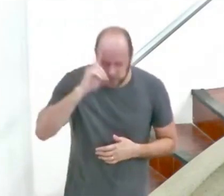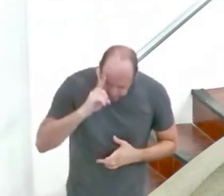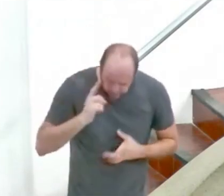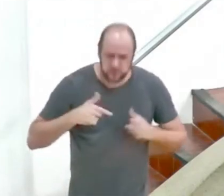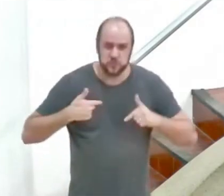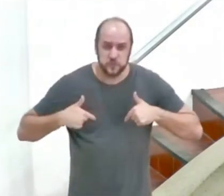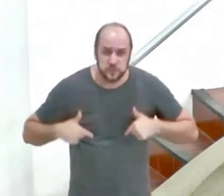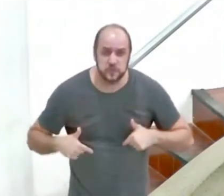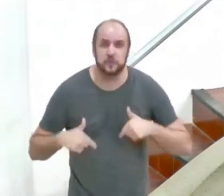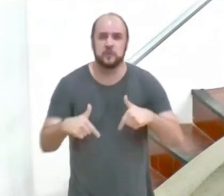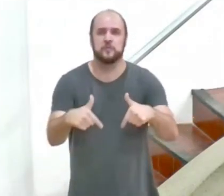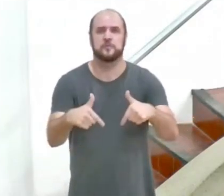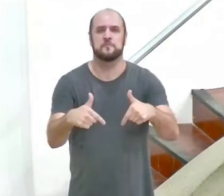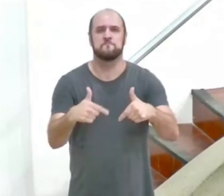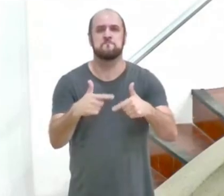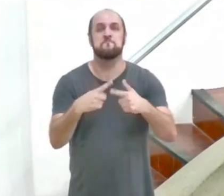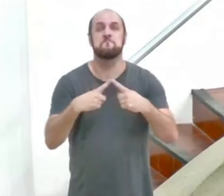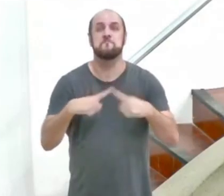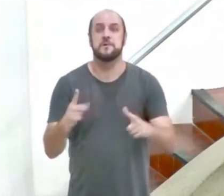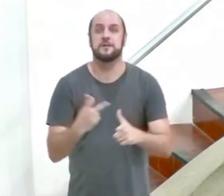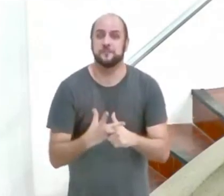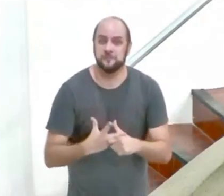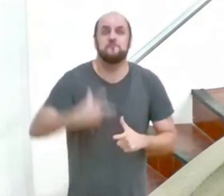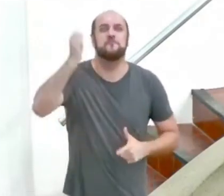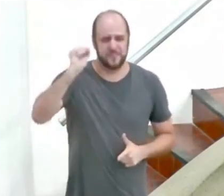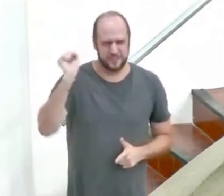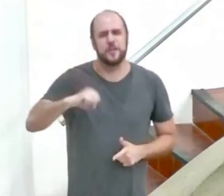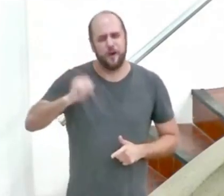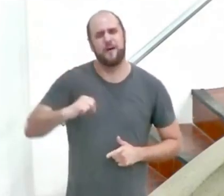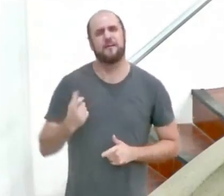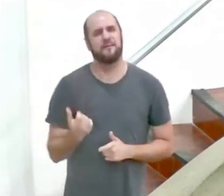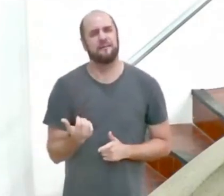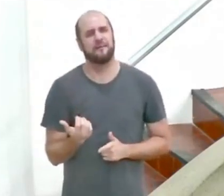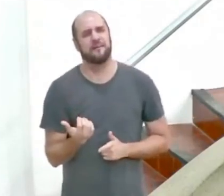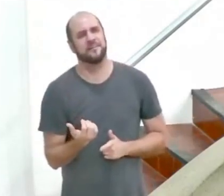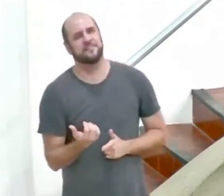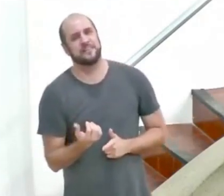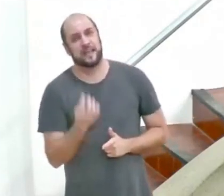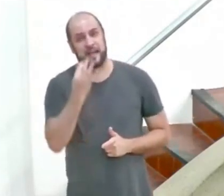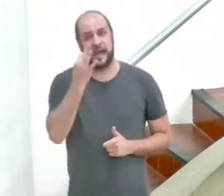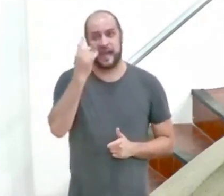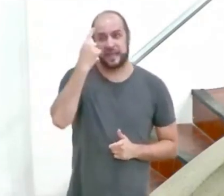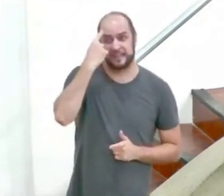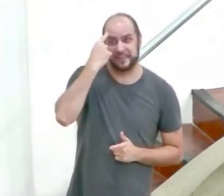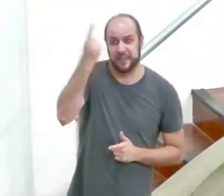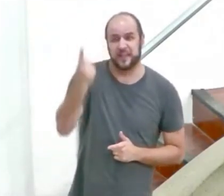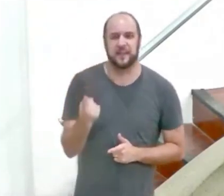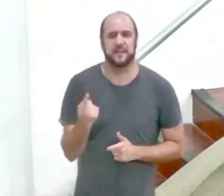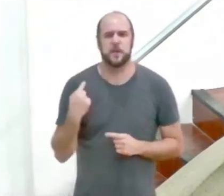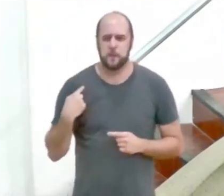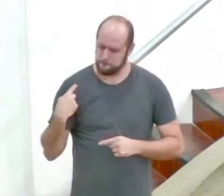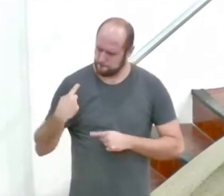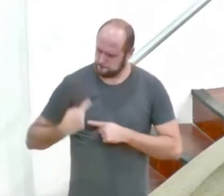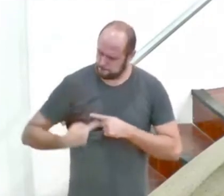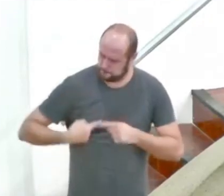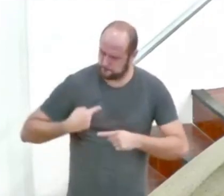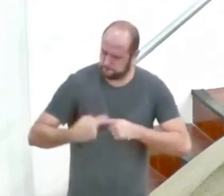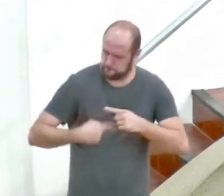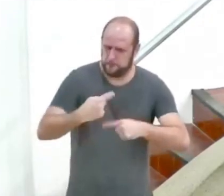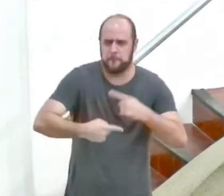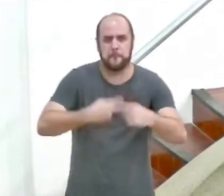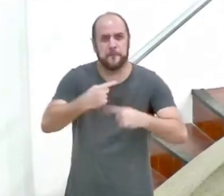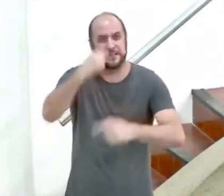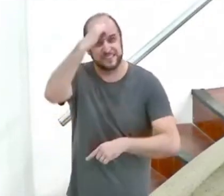mas a vitória nessa luta a santificação é chamada na teologia de progressiva